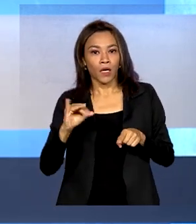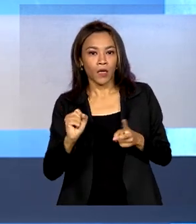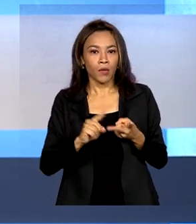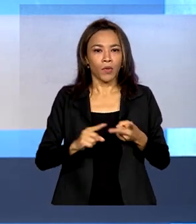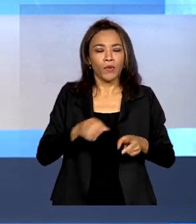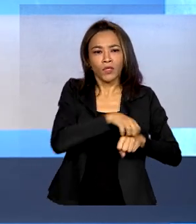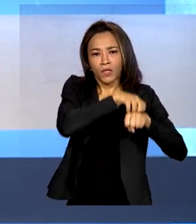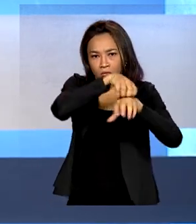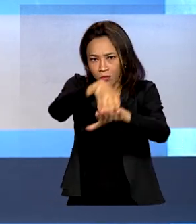e taxas portuárias.